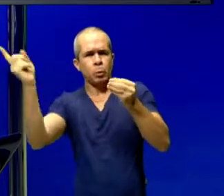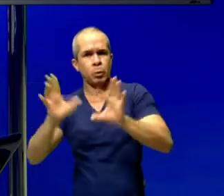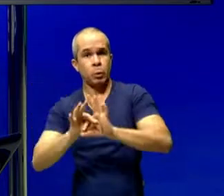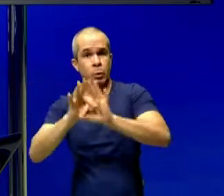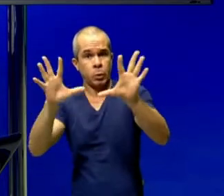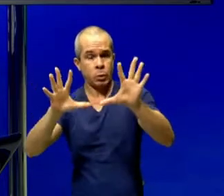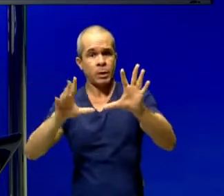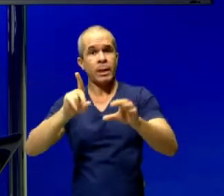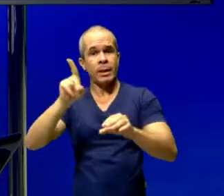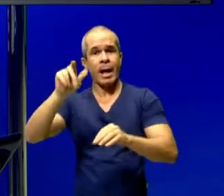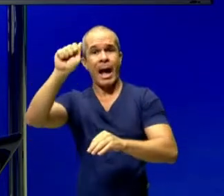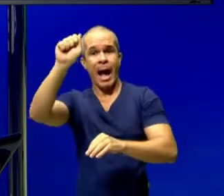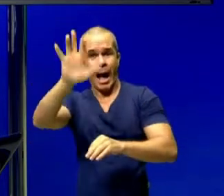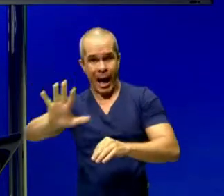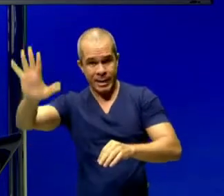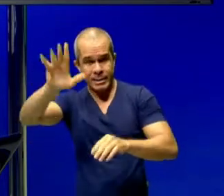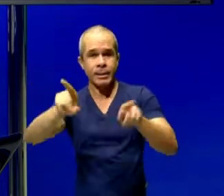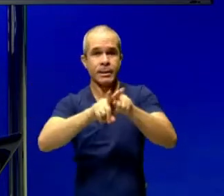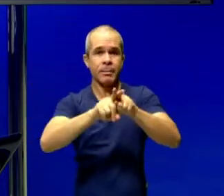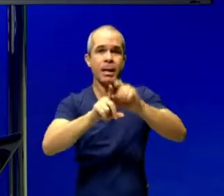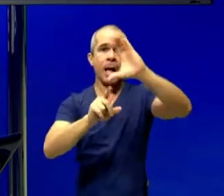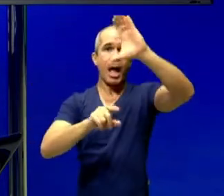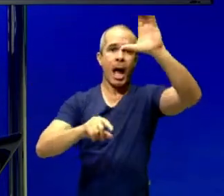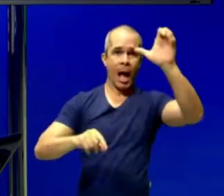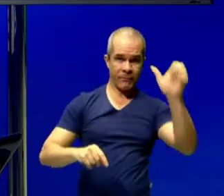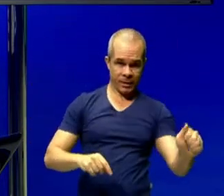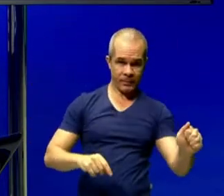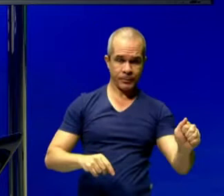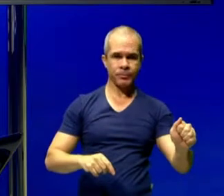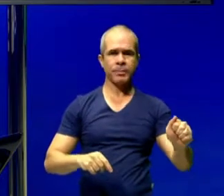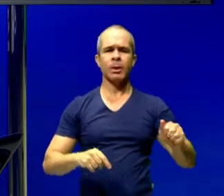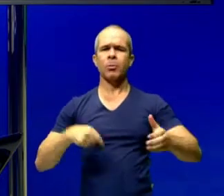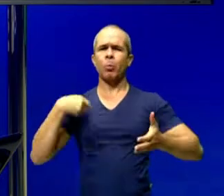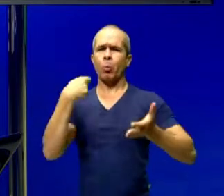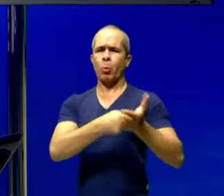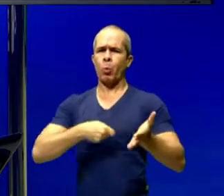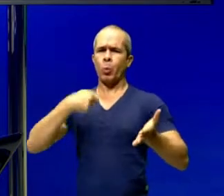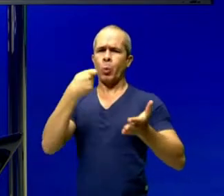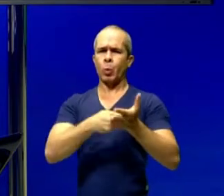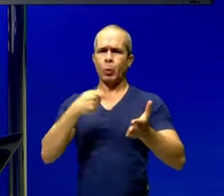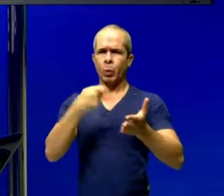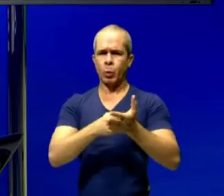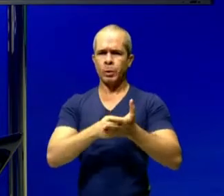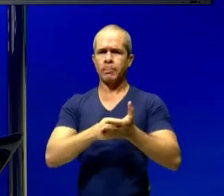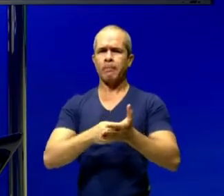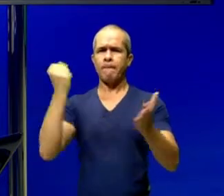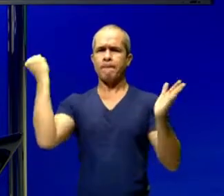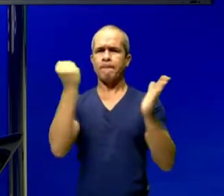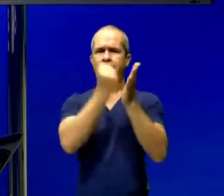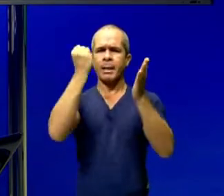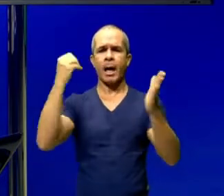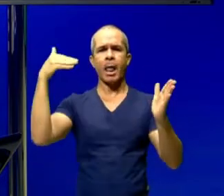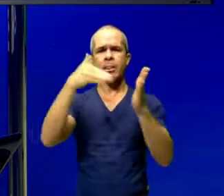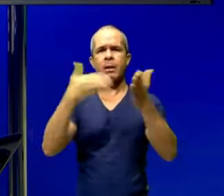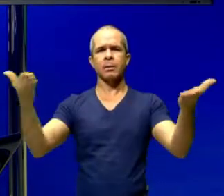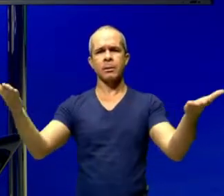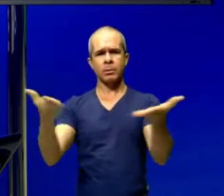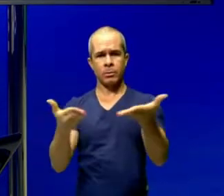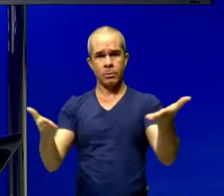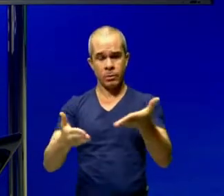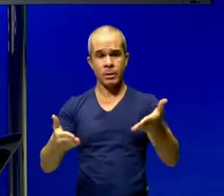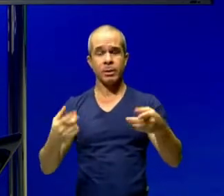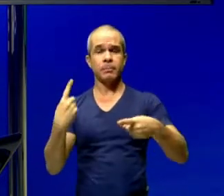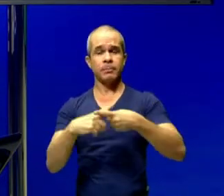asiática e africana, e essas lutas deixam marca até hoje o processo de conjuntura